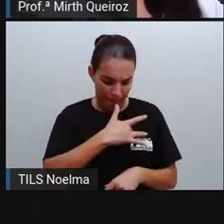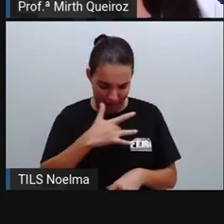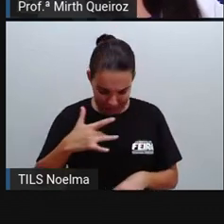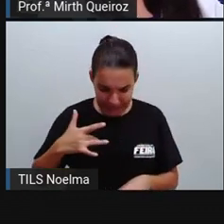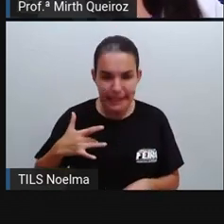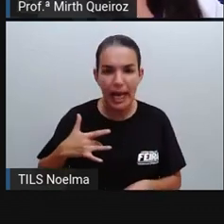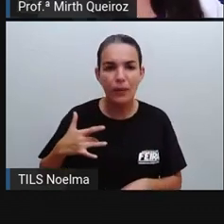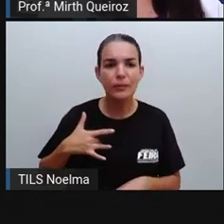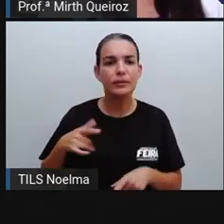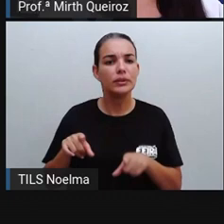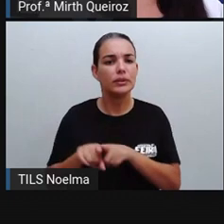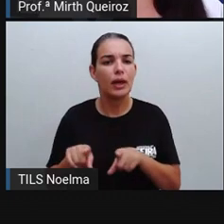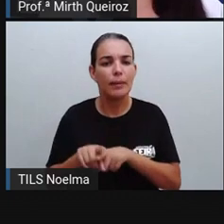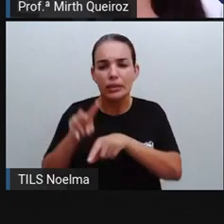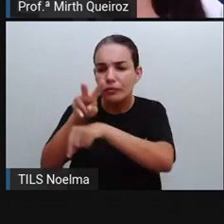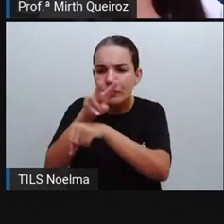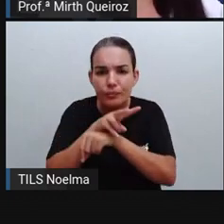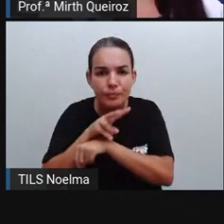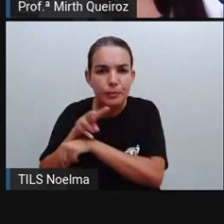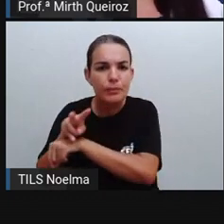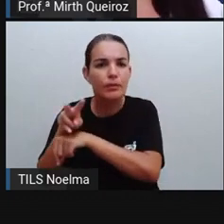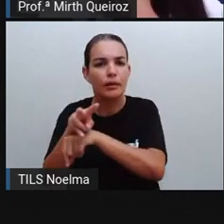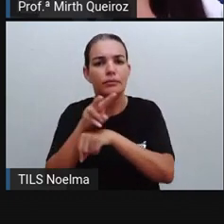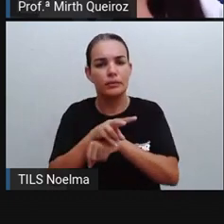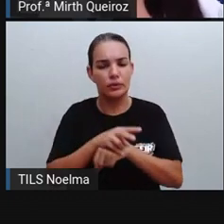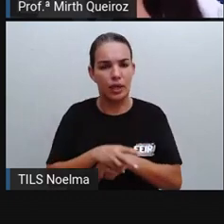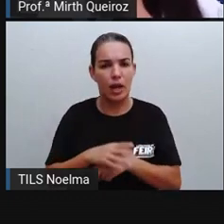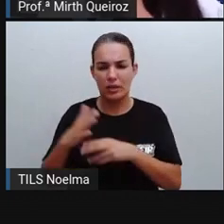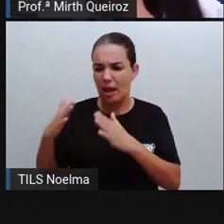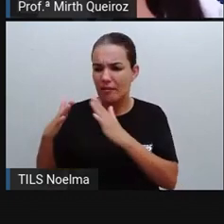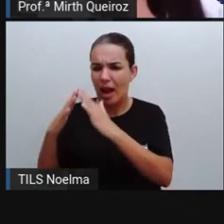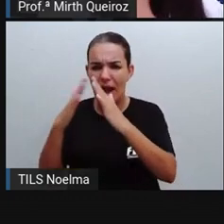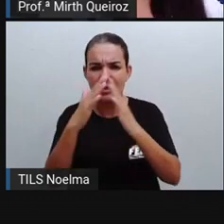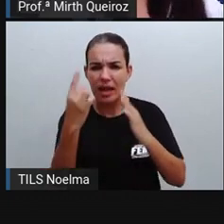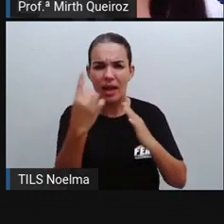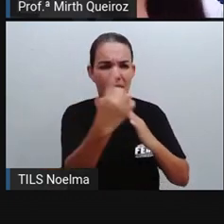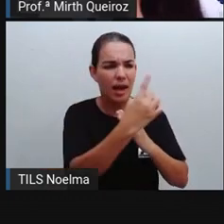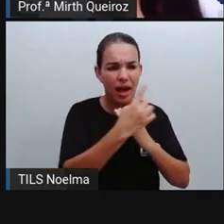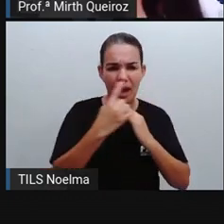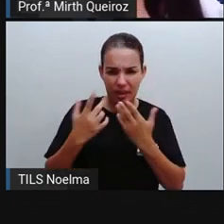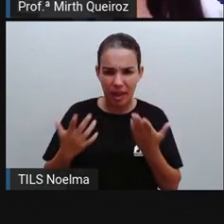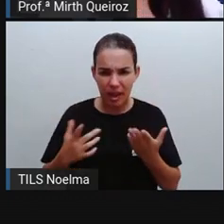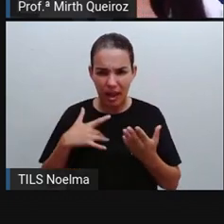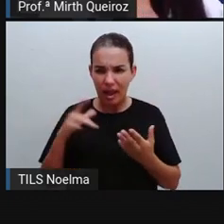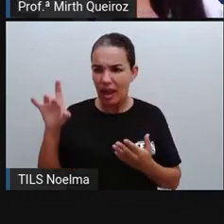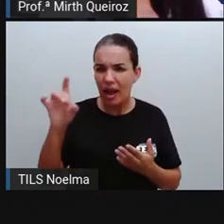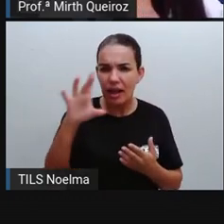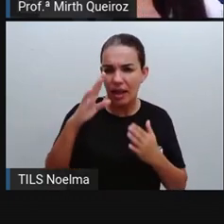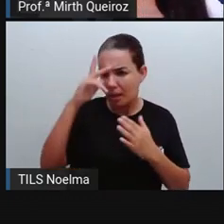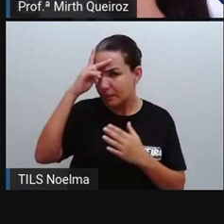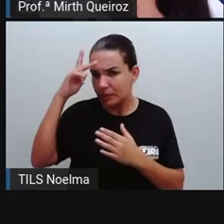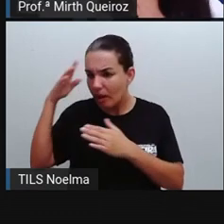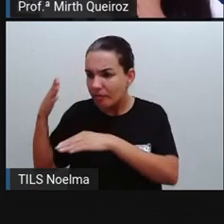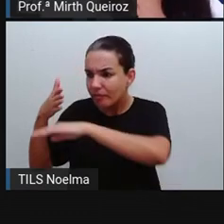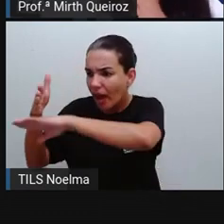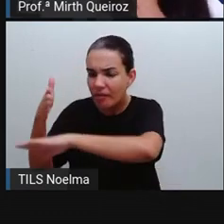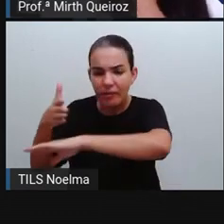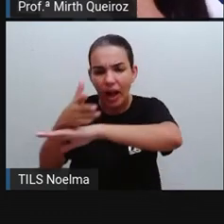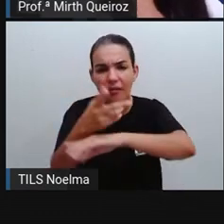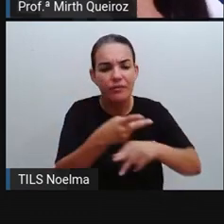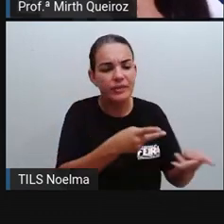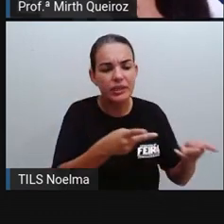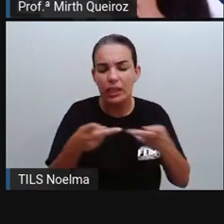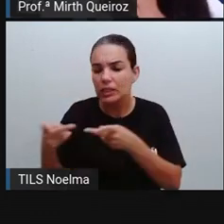as edemias, né? Aqueles que passam na casa da gente para ver como é que está ali, né? Se eles